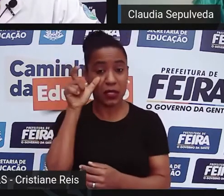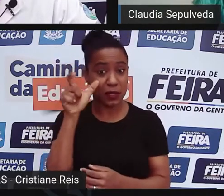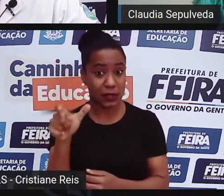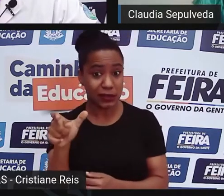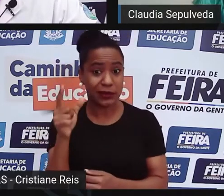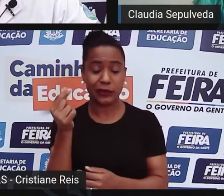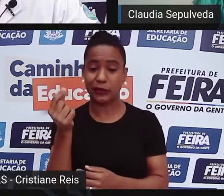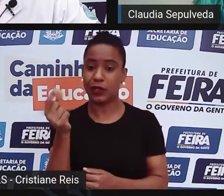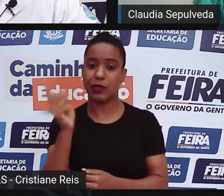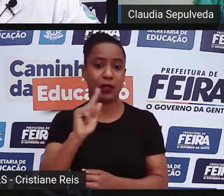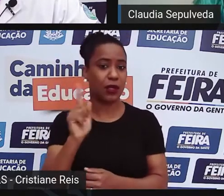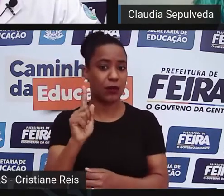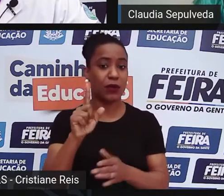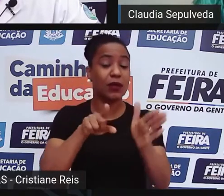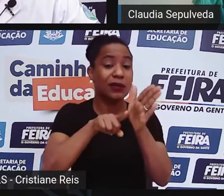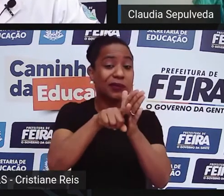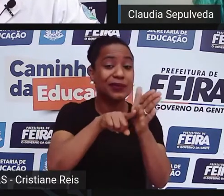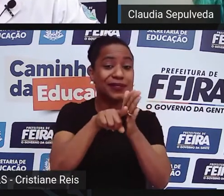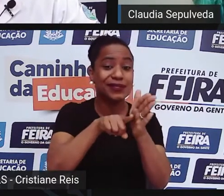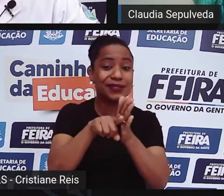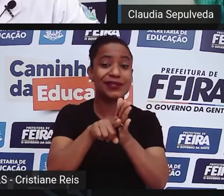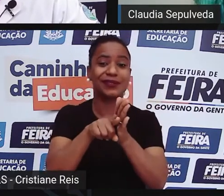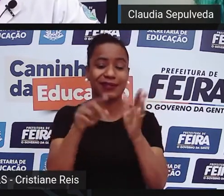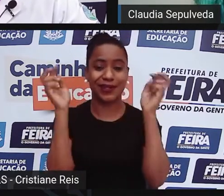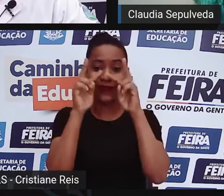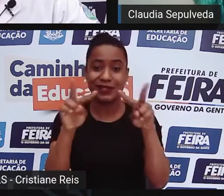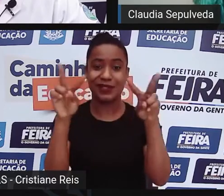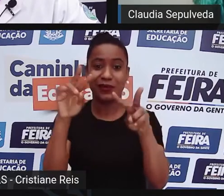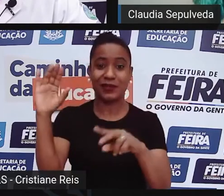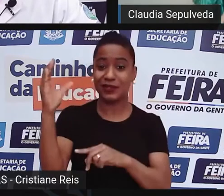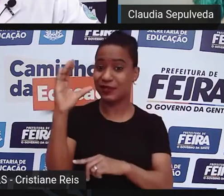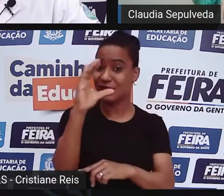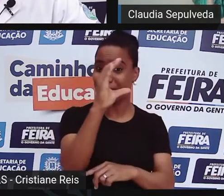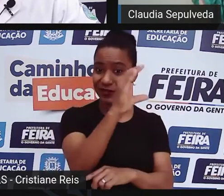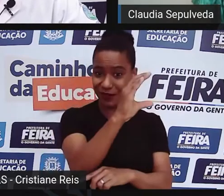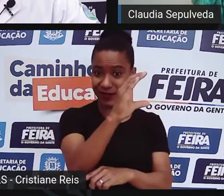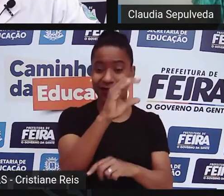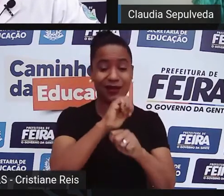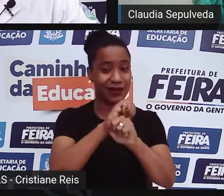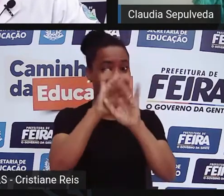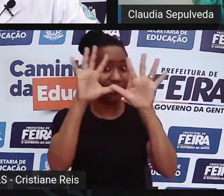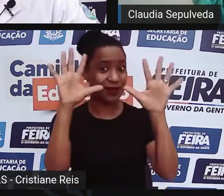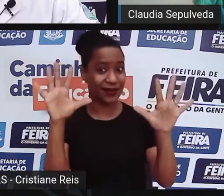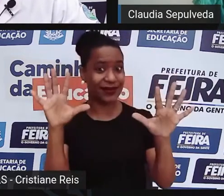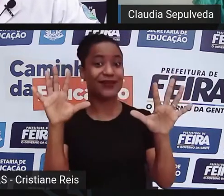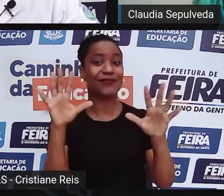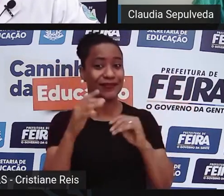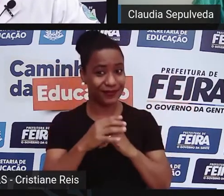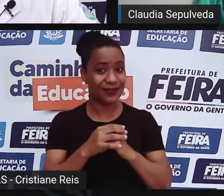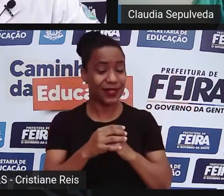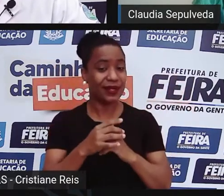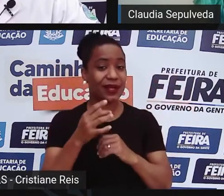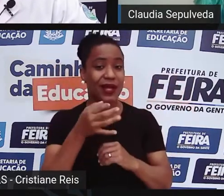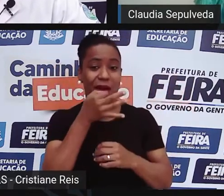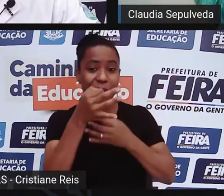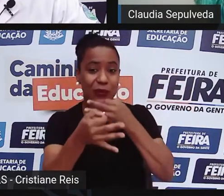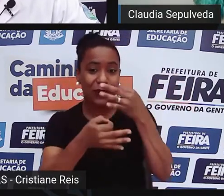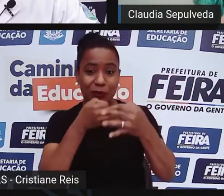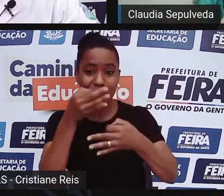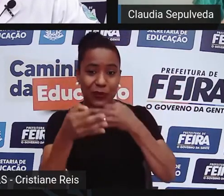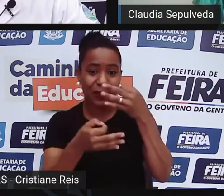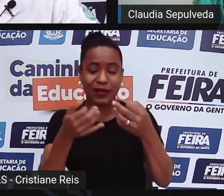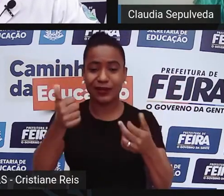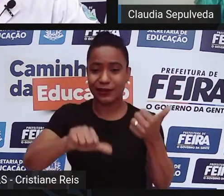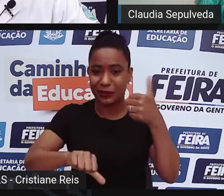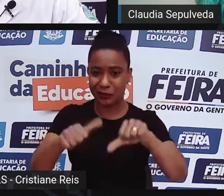um problema nessa visão de ciência, né? Veja que com esse tom que eu estou dando um pouco crítico, essa descrição da ciência, não estou querendo